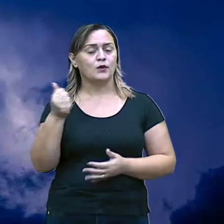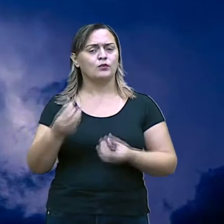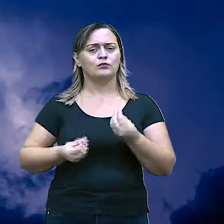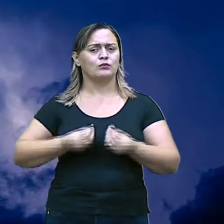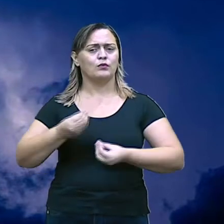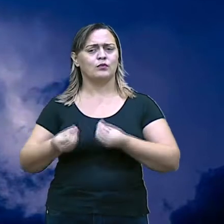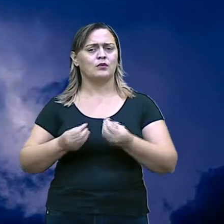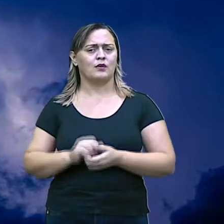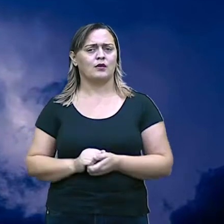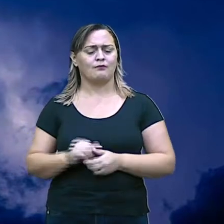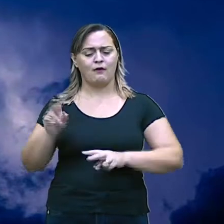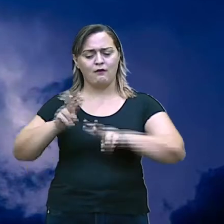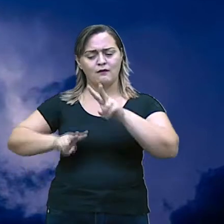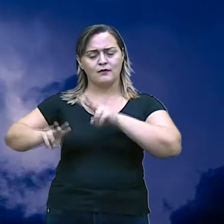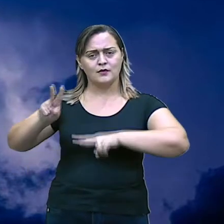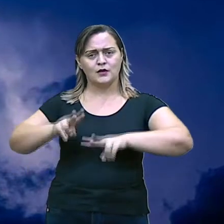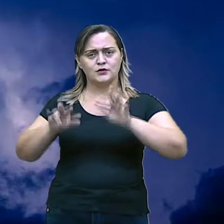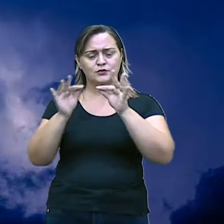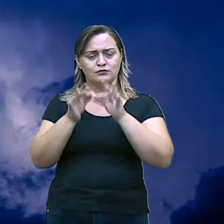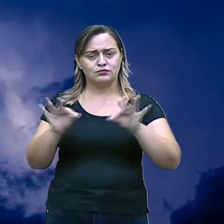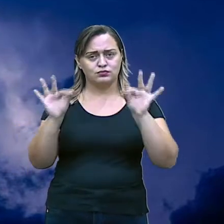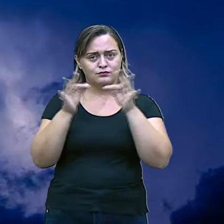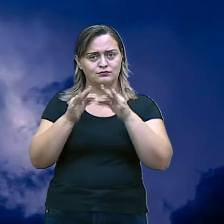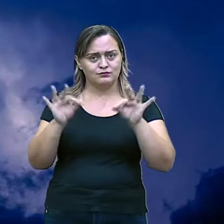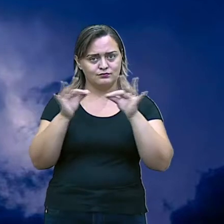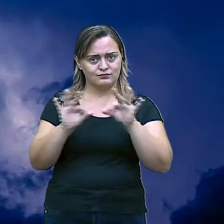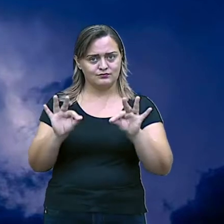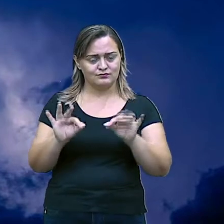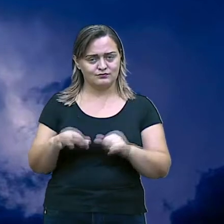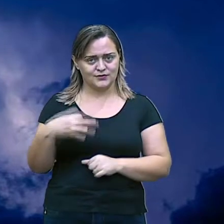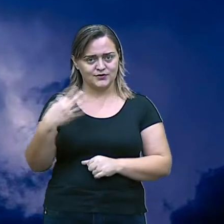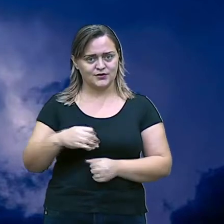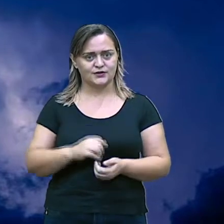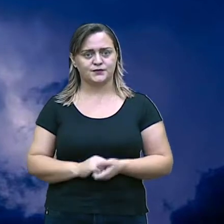estudante. Se localiza aí, vamos lá, de olho na tela.